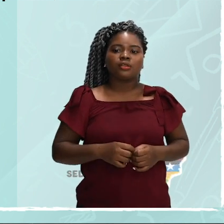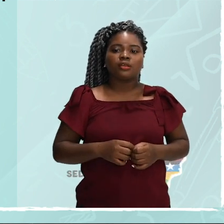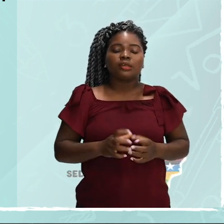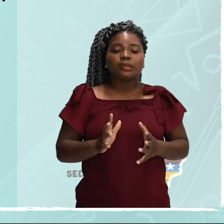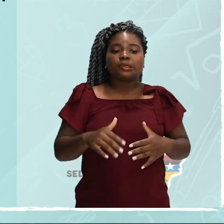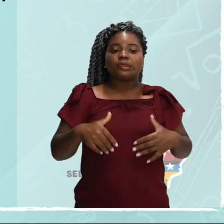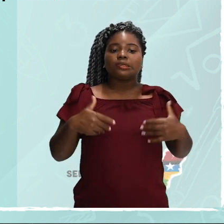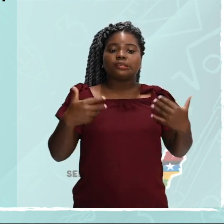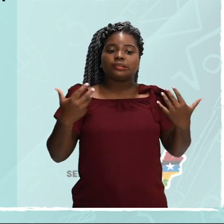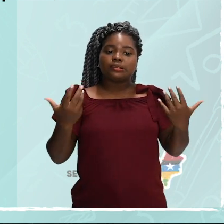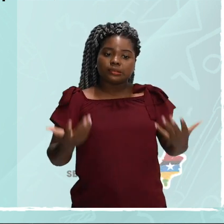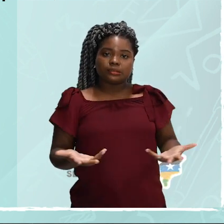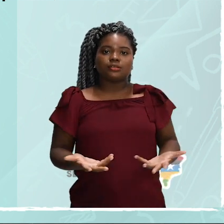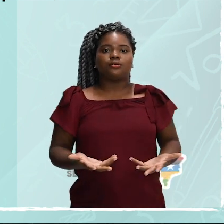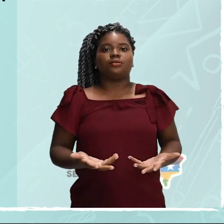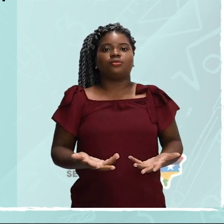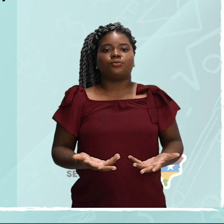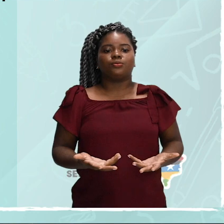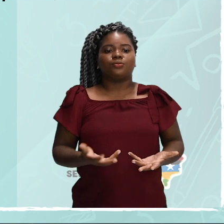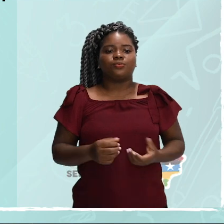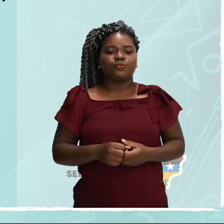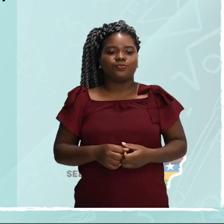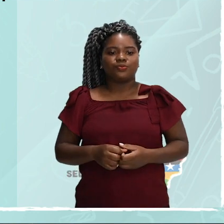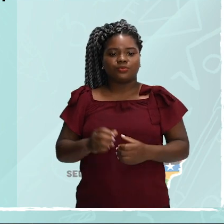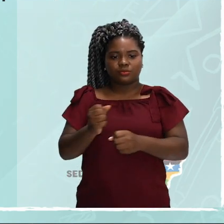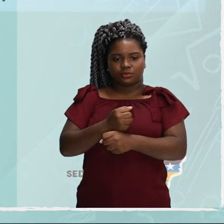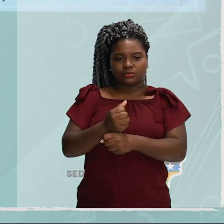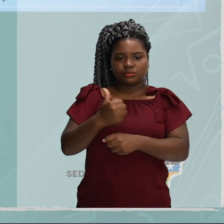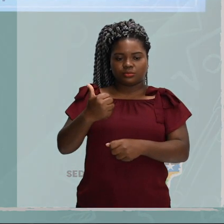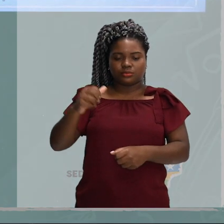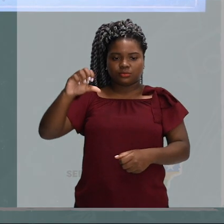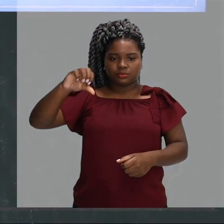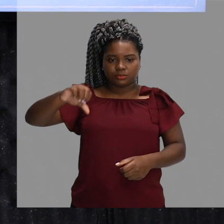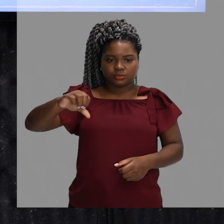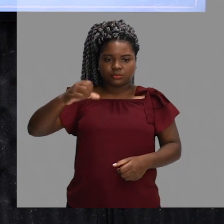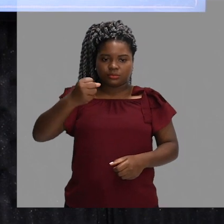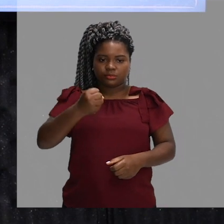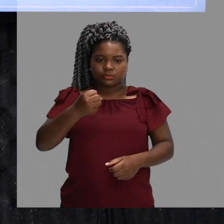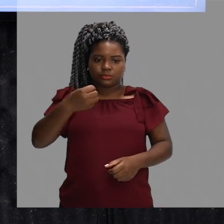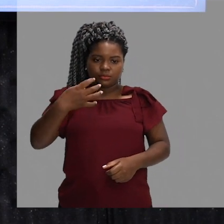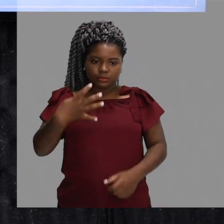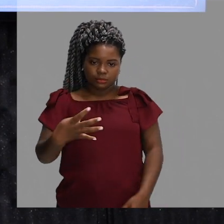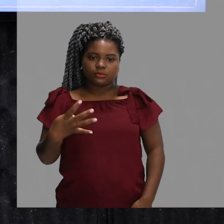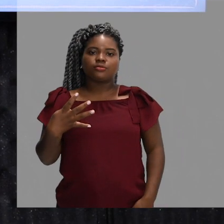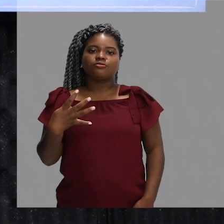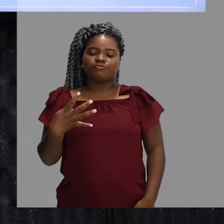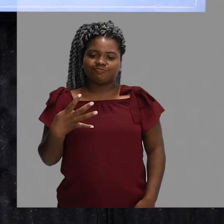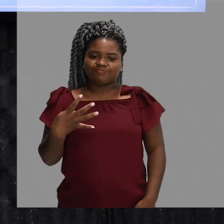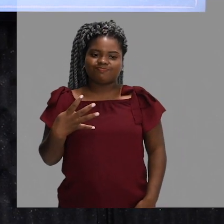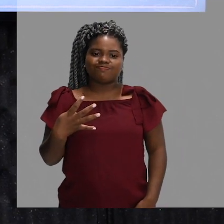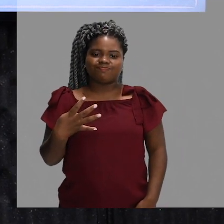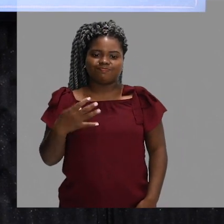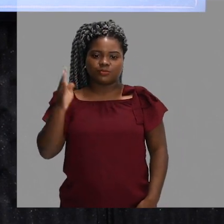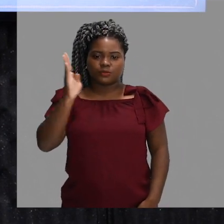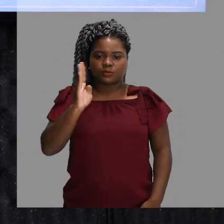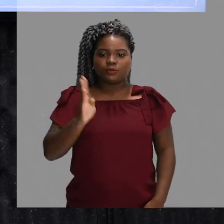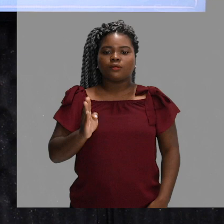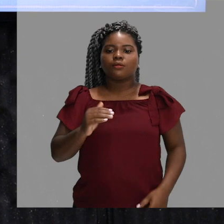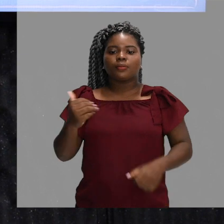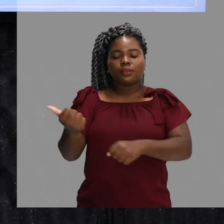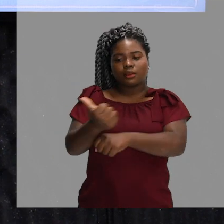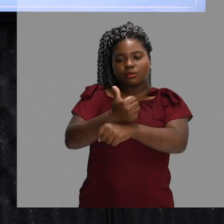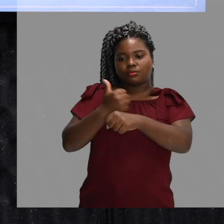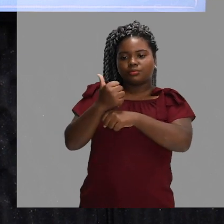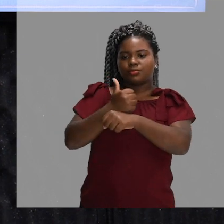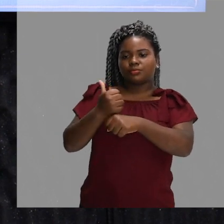1984, o Brasil conquistou a sua primeira medalha olímpica, ficando em segundo lugar na geração de prata. O